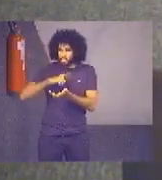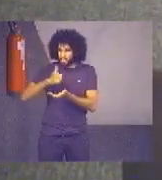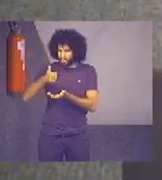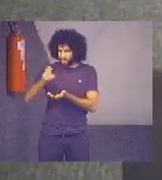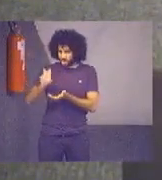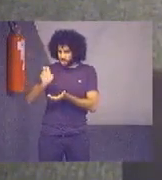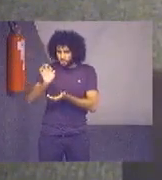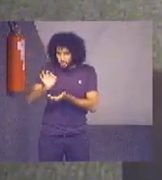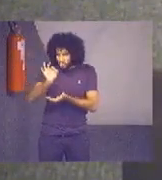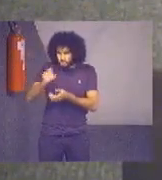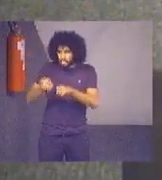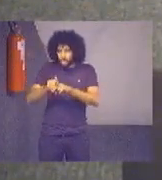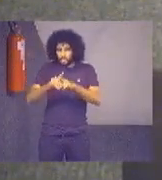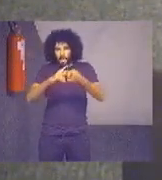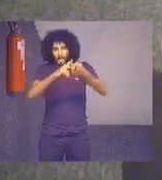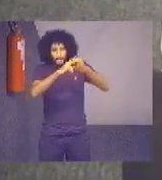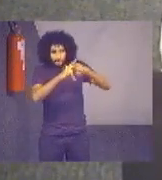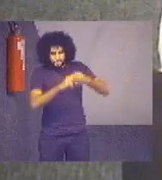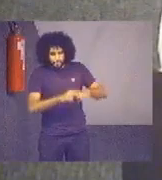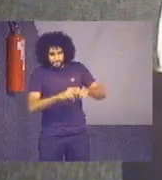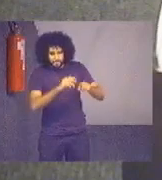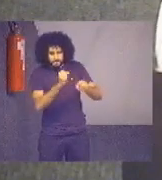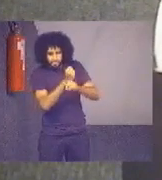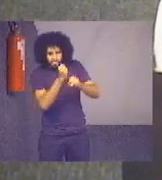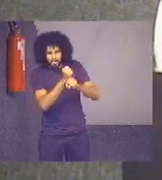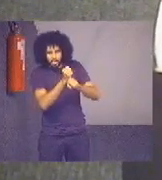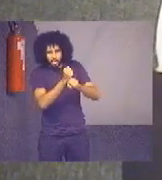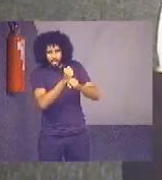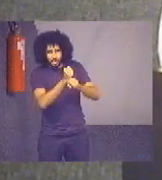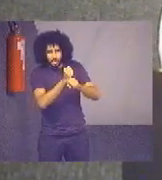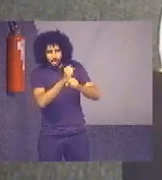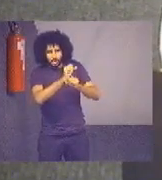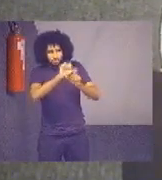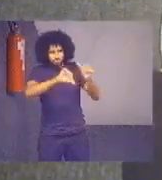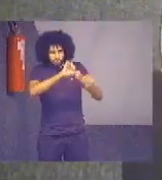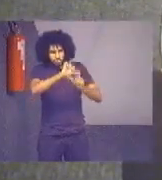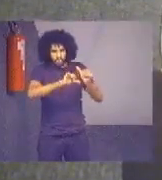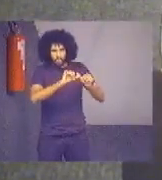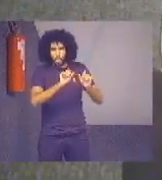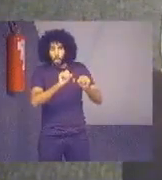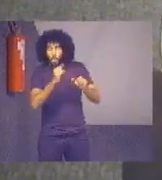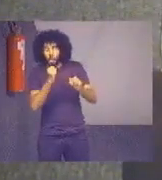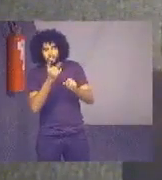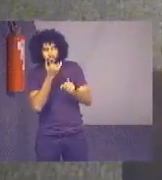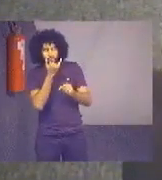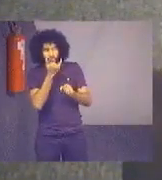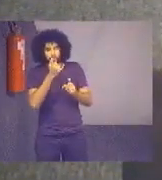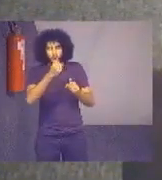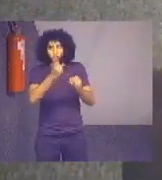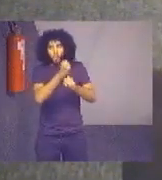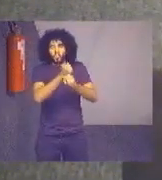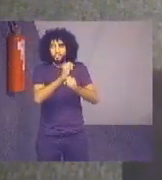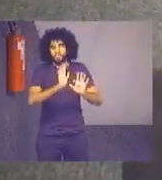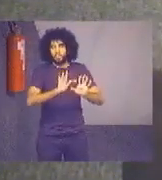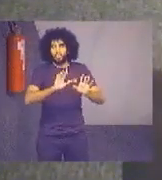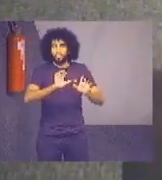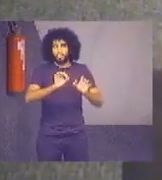Reforma, e aqui reforma, ele não inclui construção, são só reformas de layout.